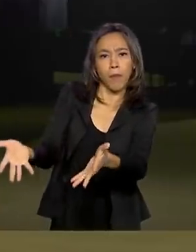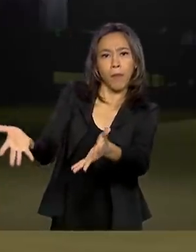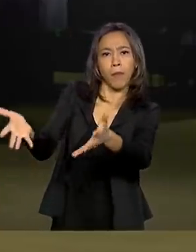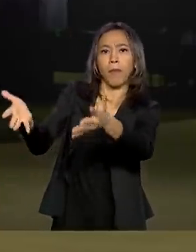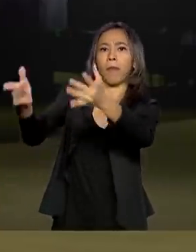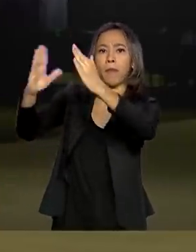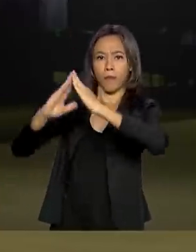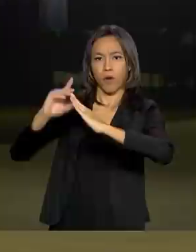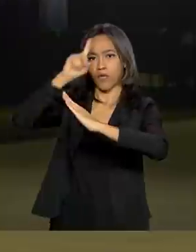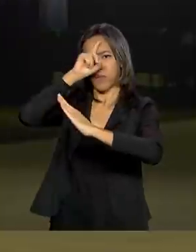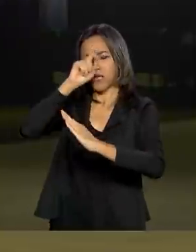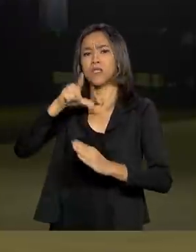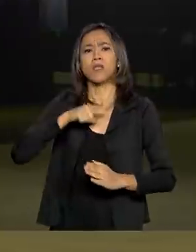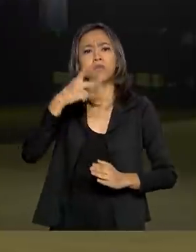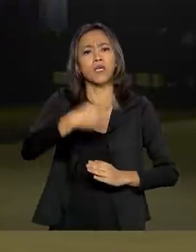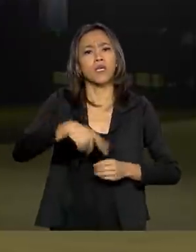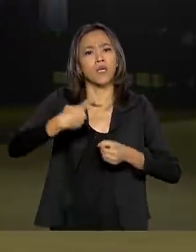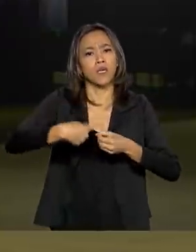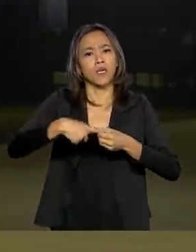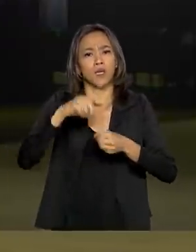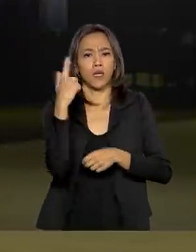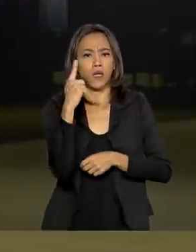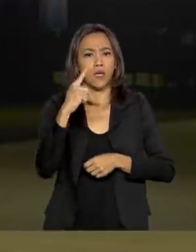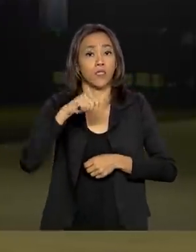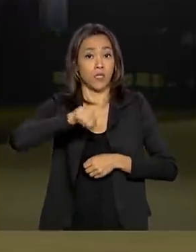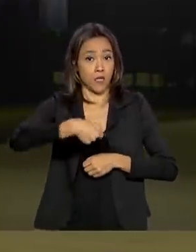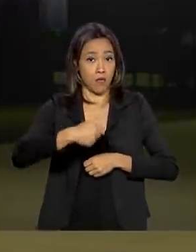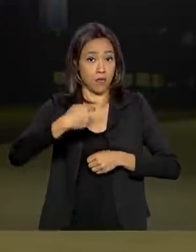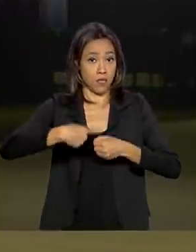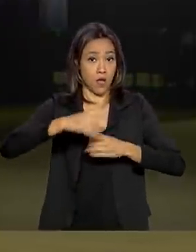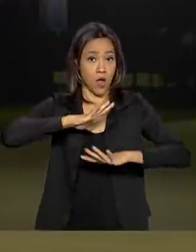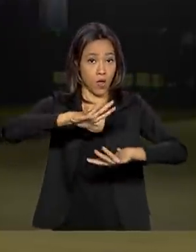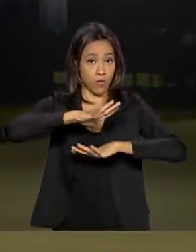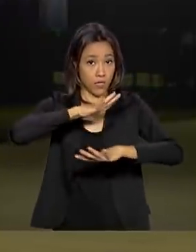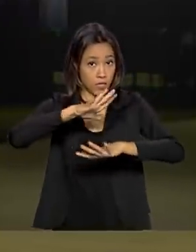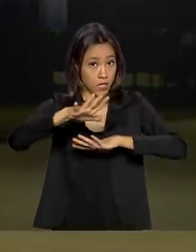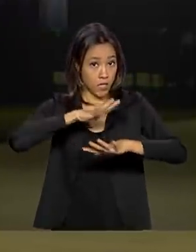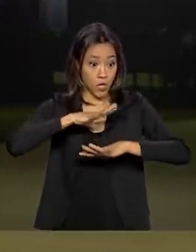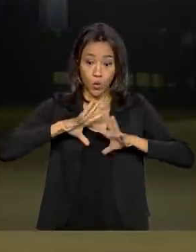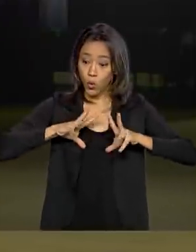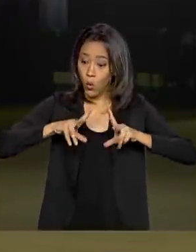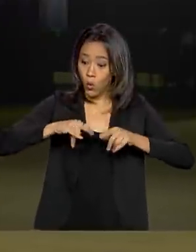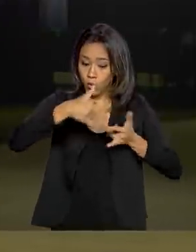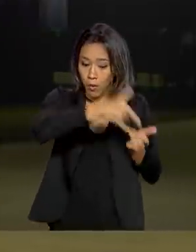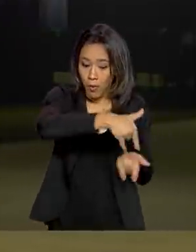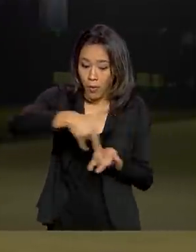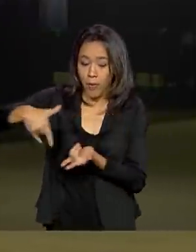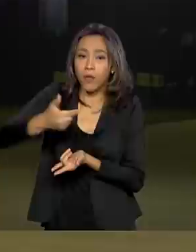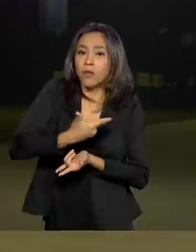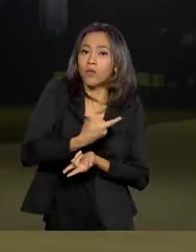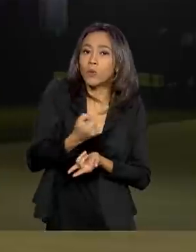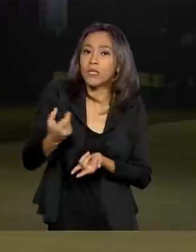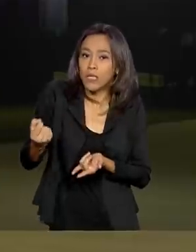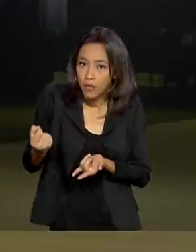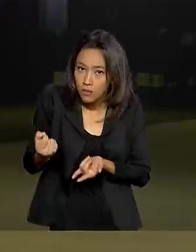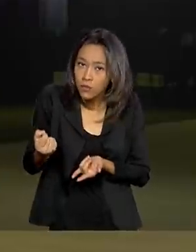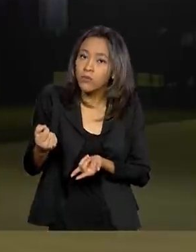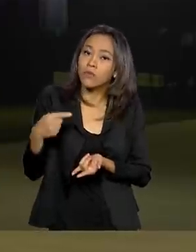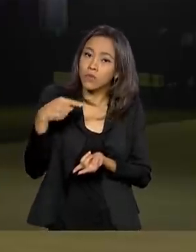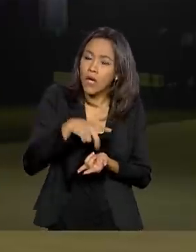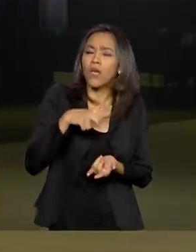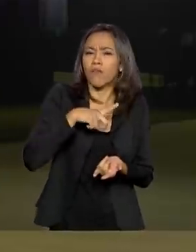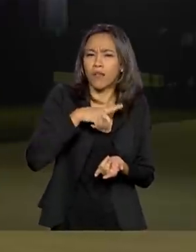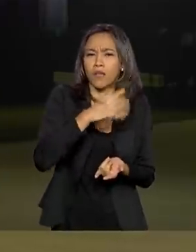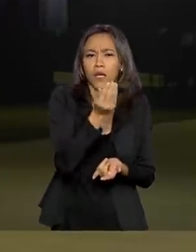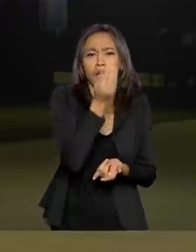hospital de campanha de Aguas Lindas em montagem, serão 200 leitos. Todos os leitos de estabilização, ou seja, leitos que vão ter lá o ponto de